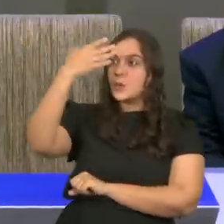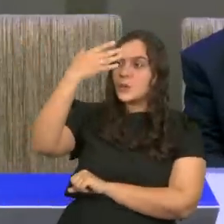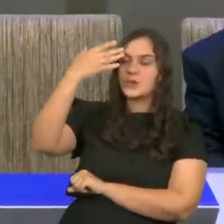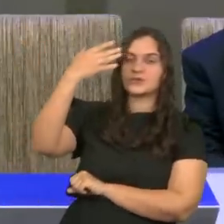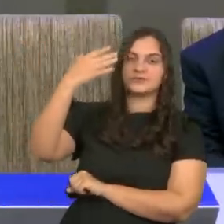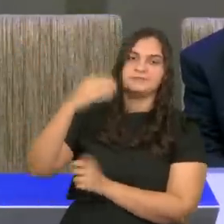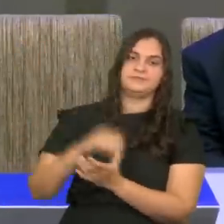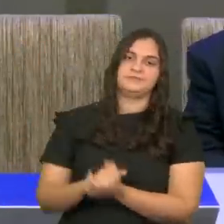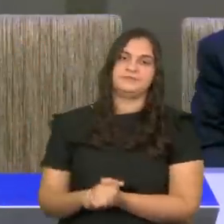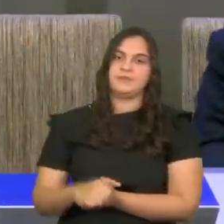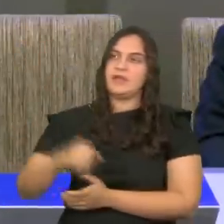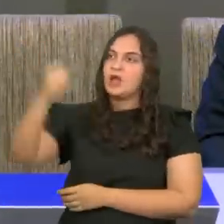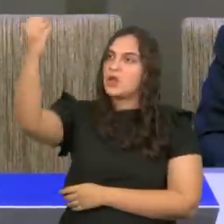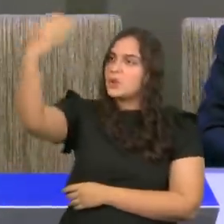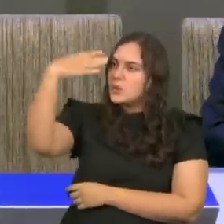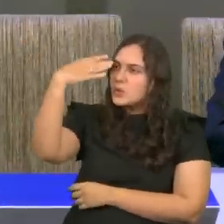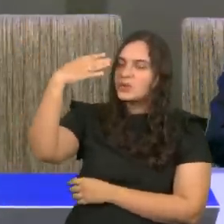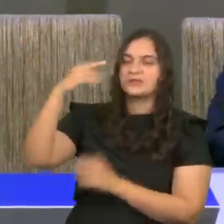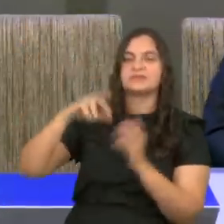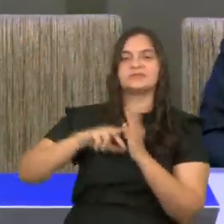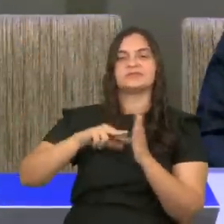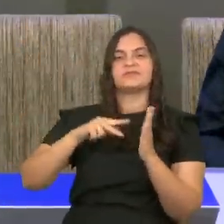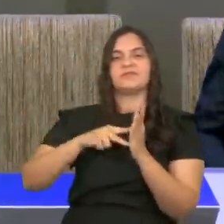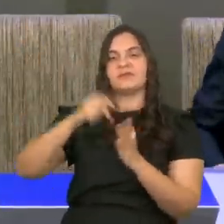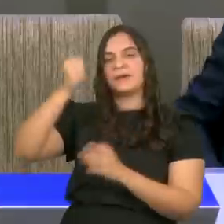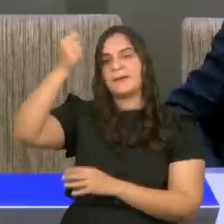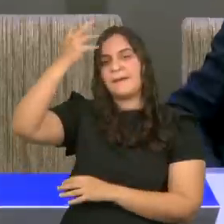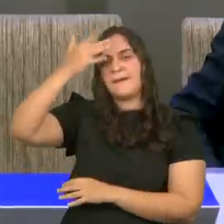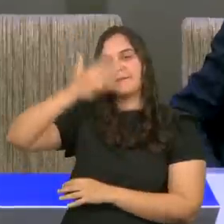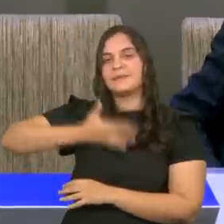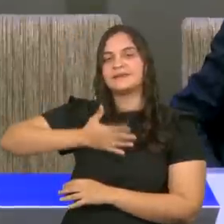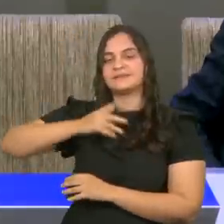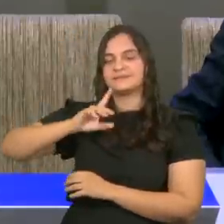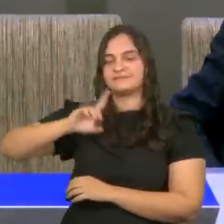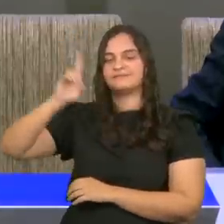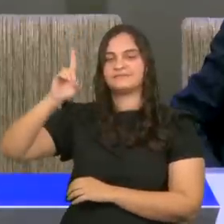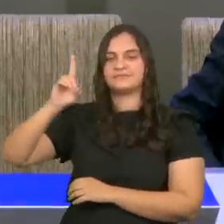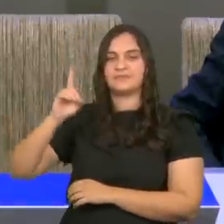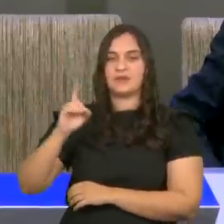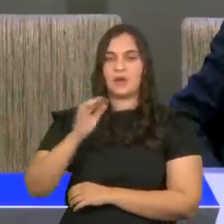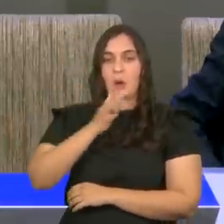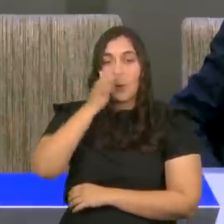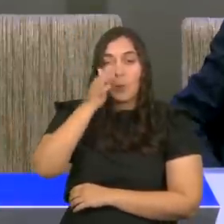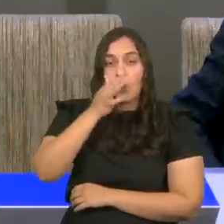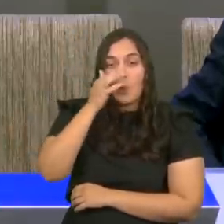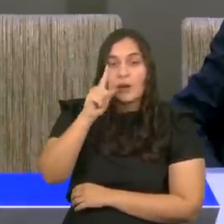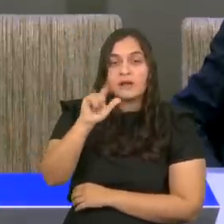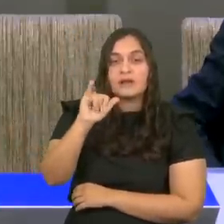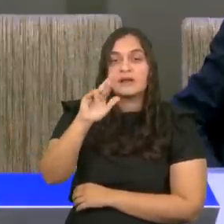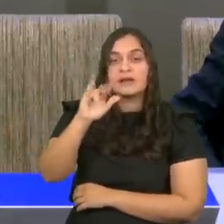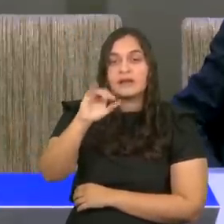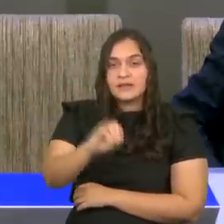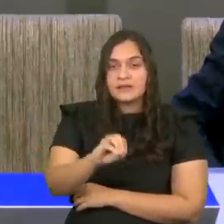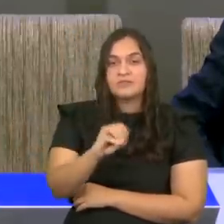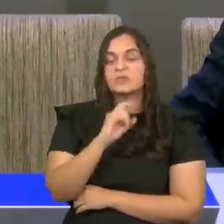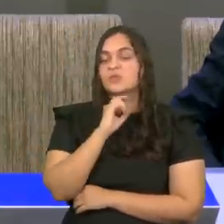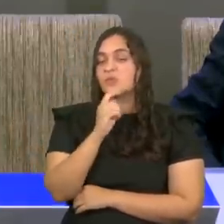presença, de Deus. O lírio, não, vive, sem, a,